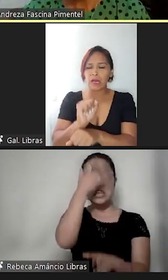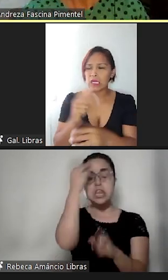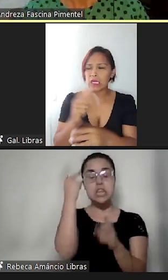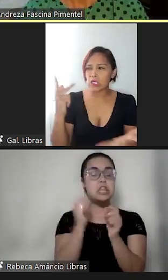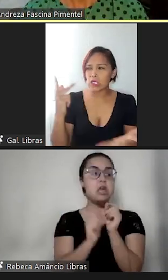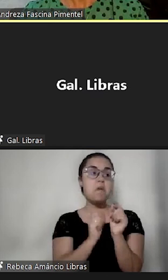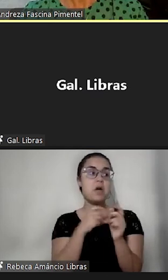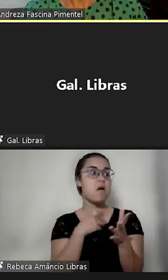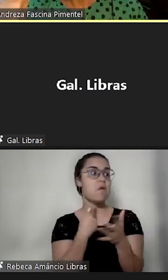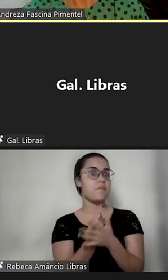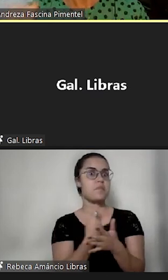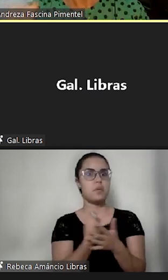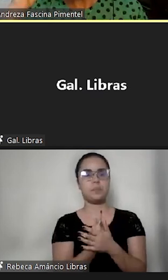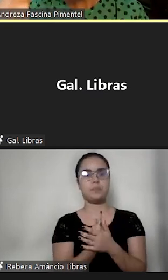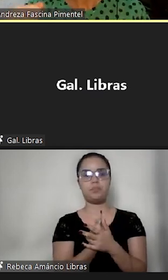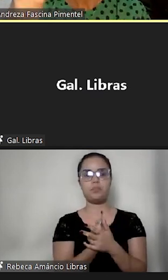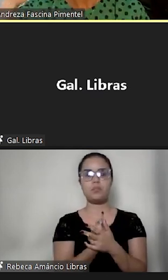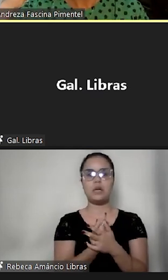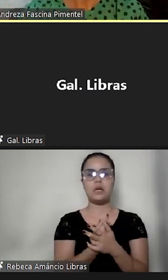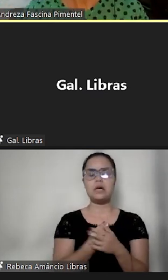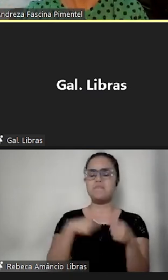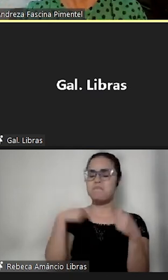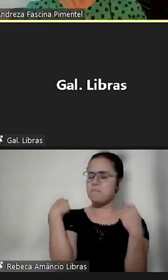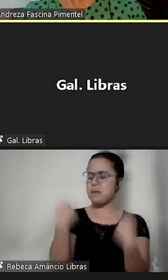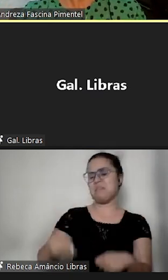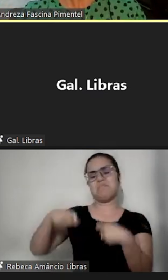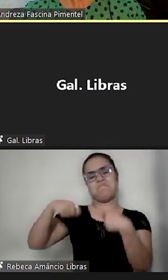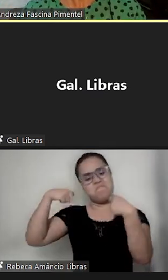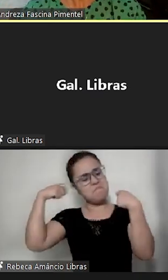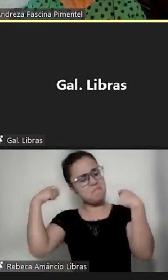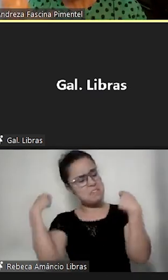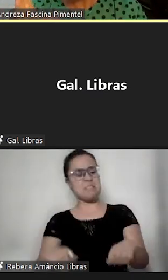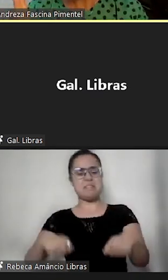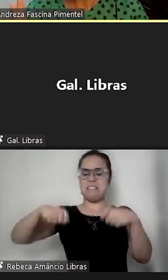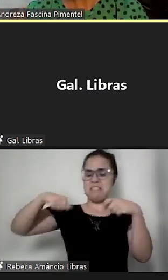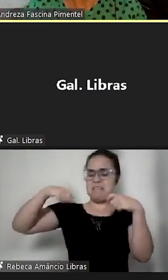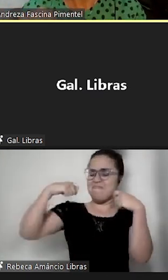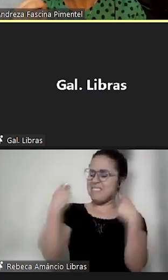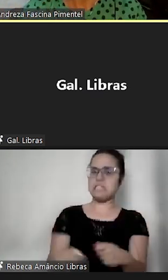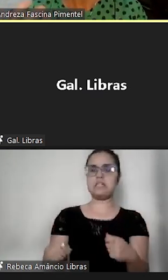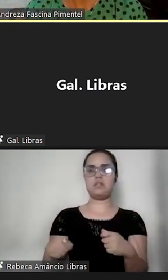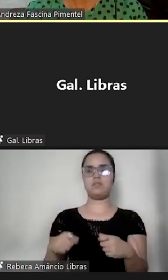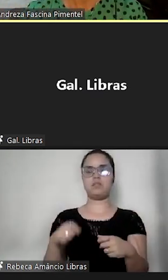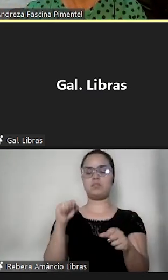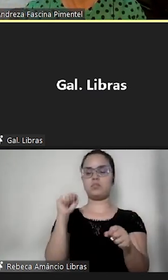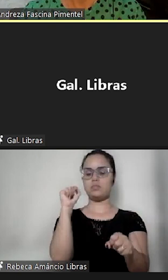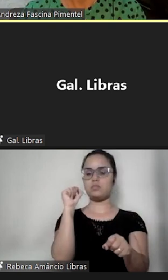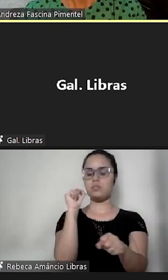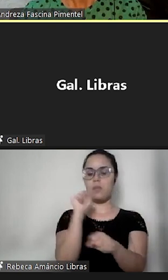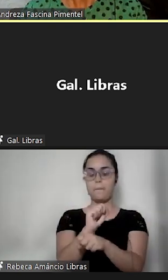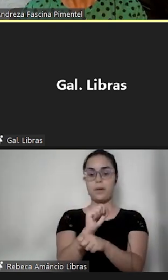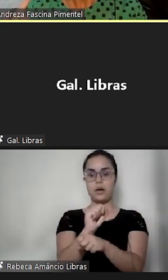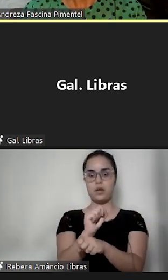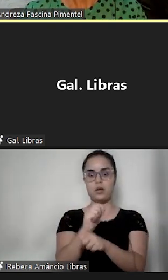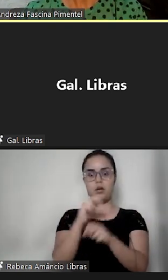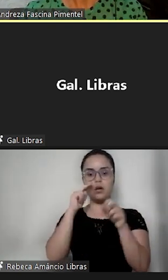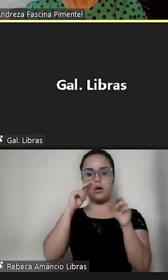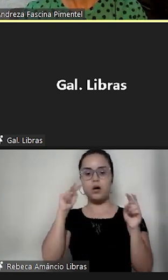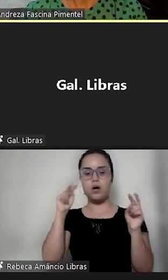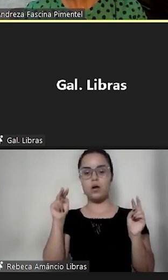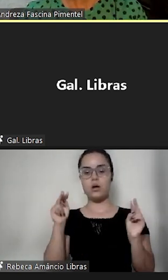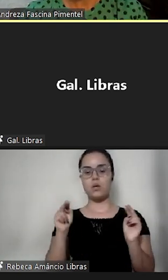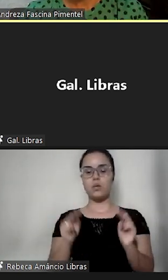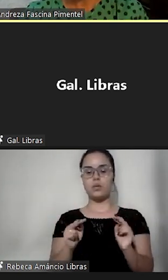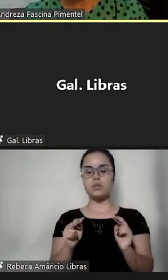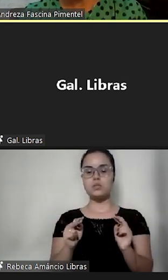tem que, tem que, tem que. Para, observa. O quanto